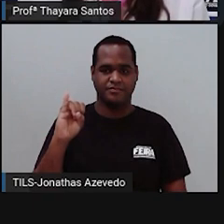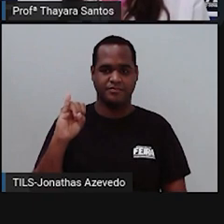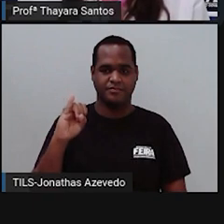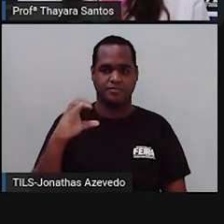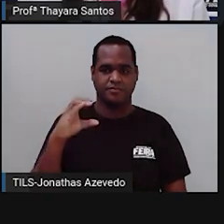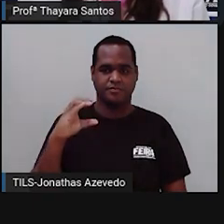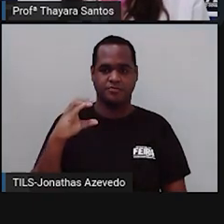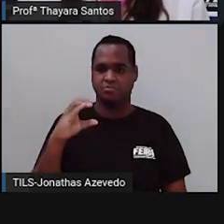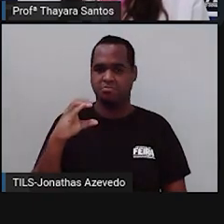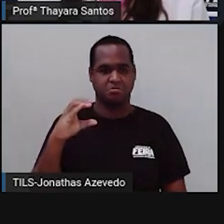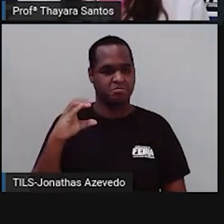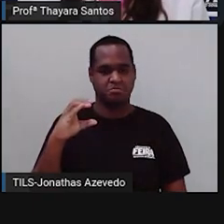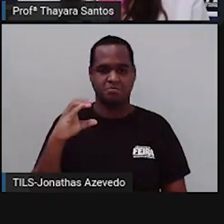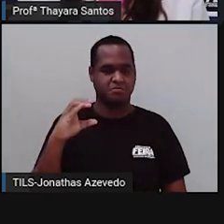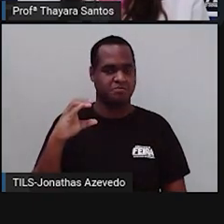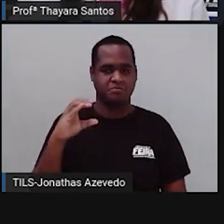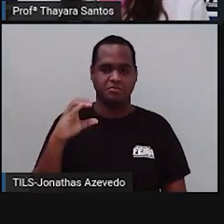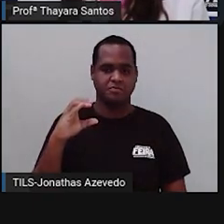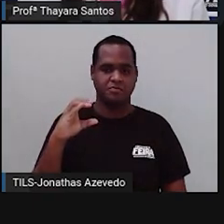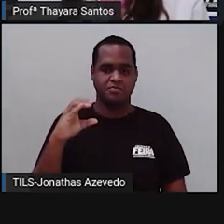Letra C. Também não tem.